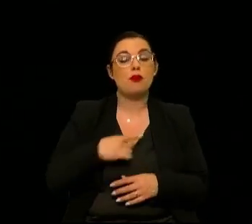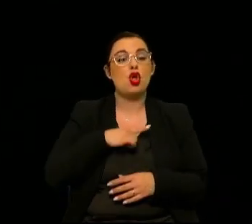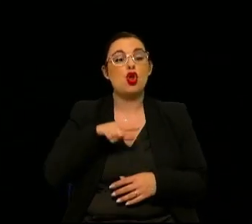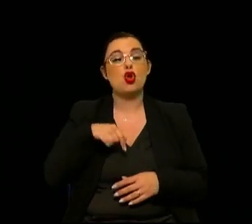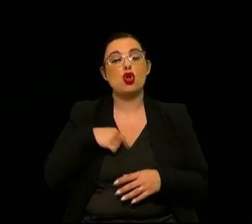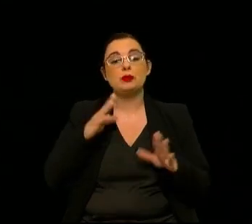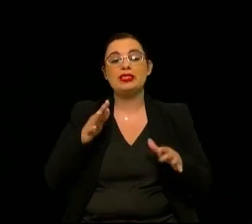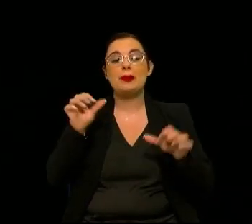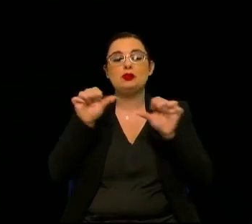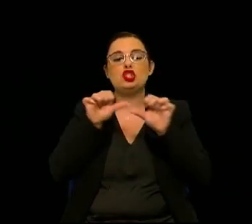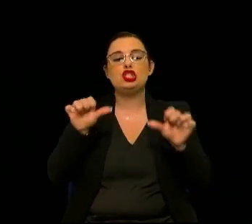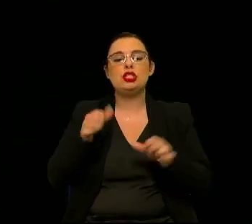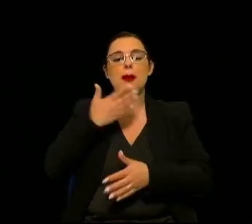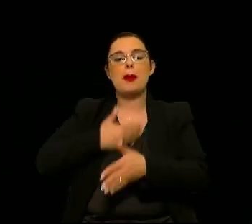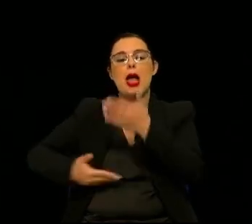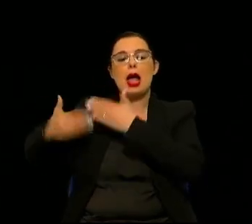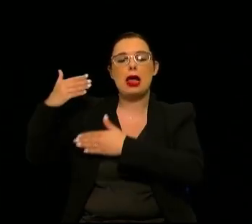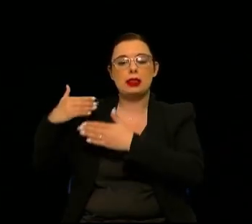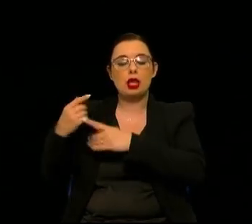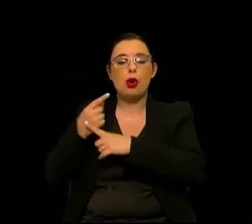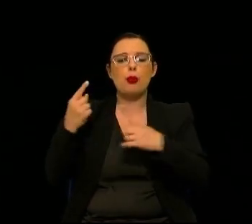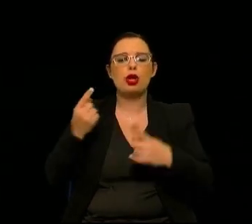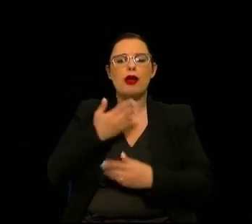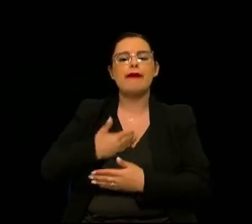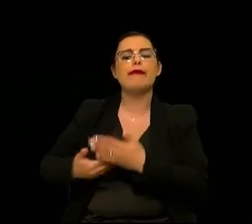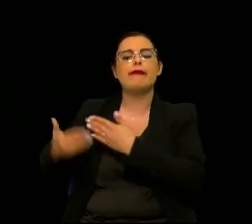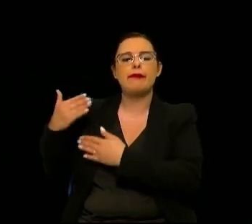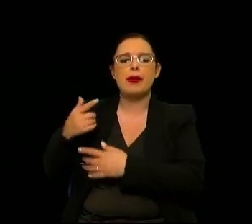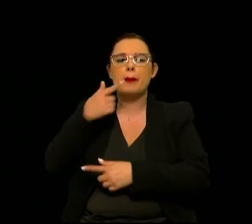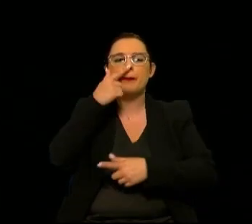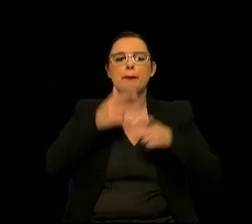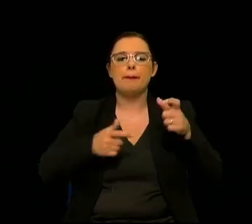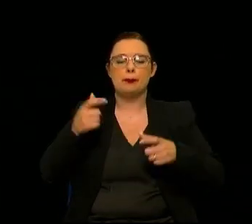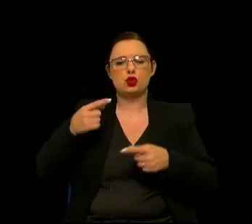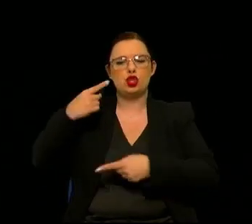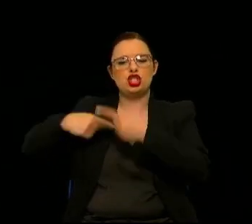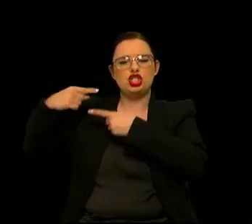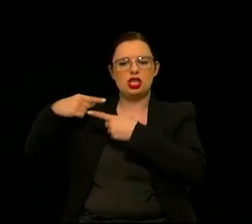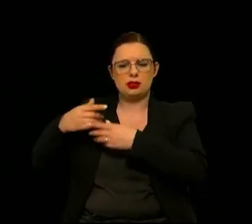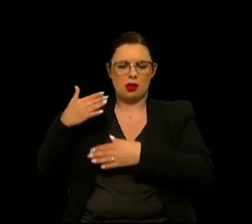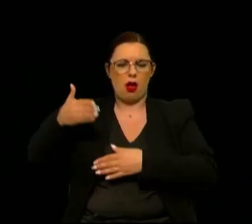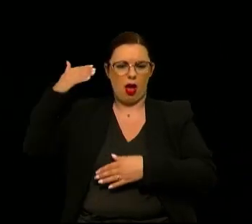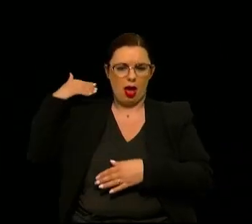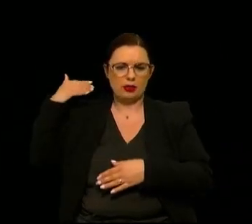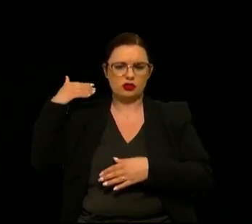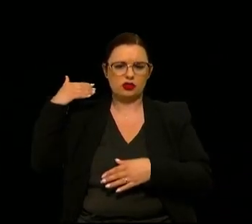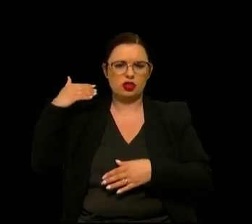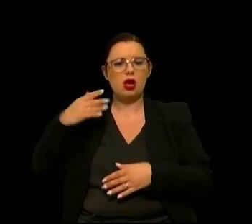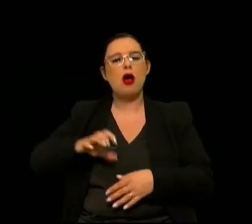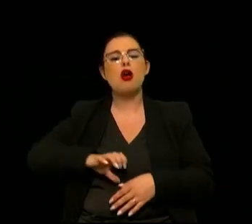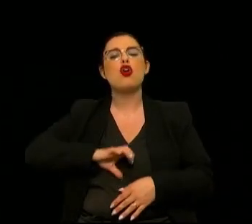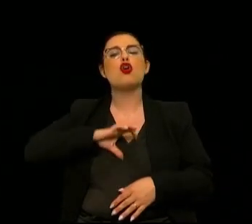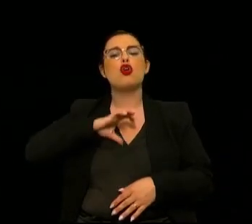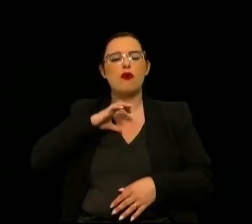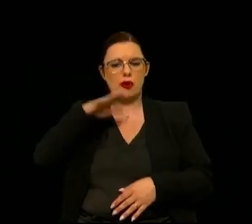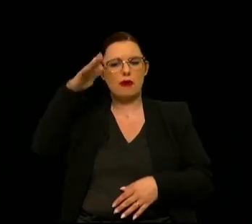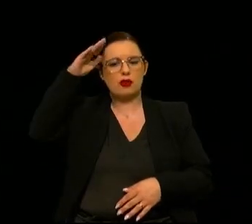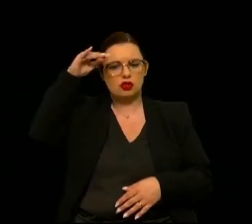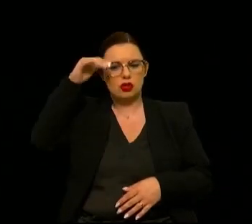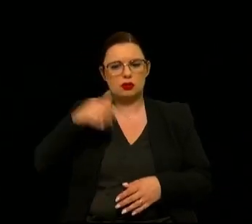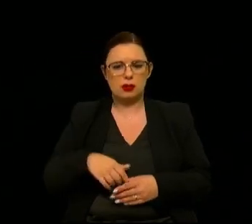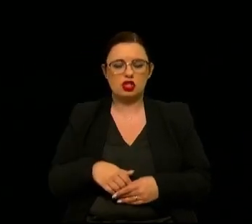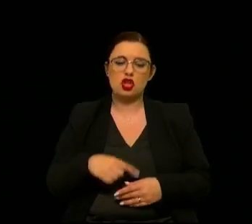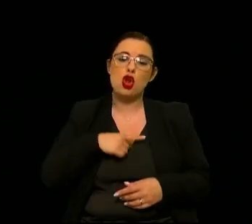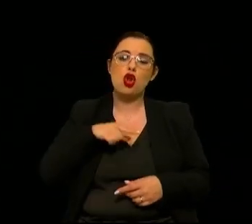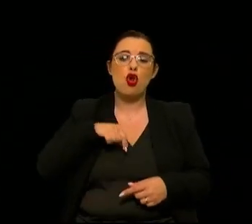voltar ao sistema antigo, porque antigamente, as pessoas da geração anterior e anterior, confiavam nos animais. Nós